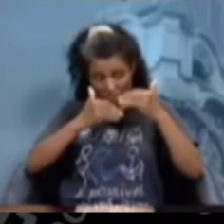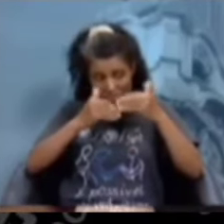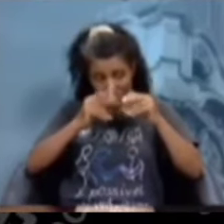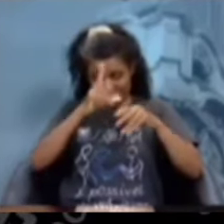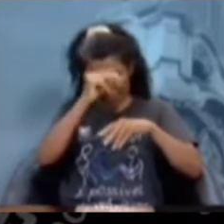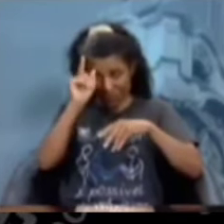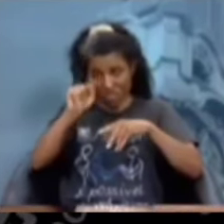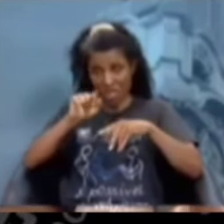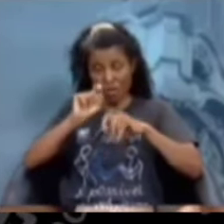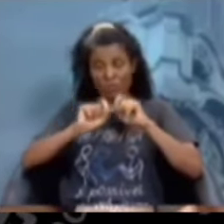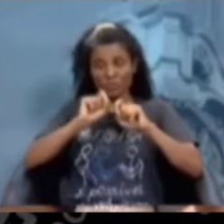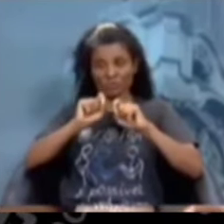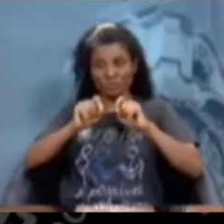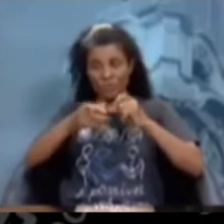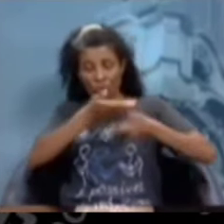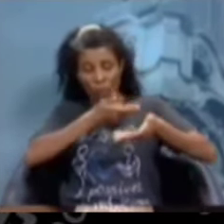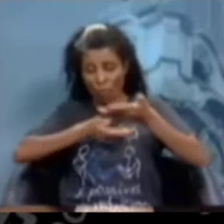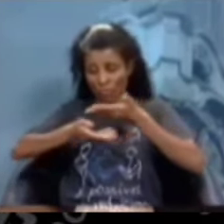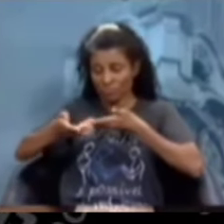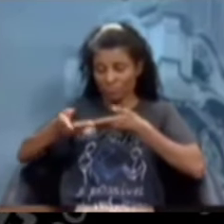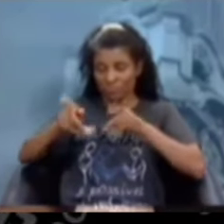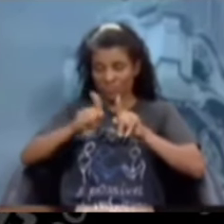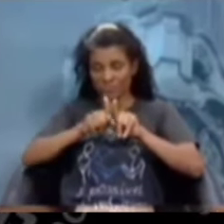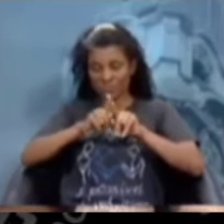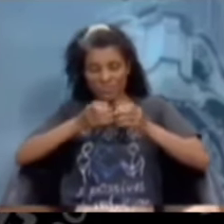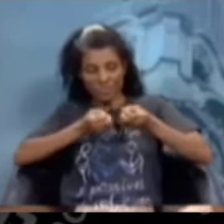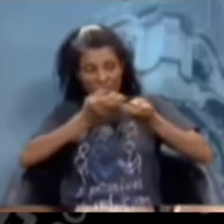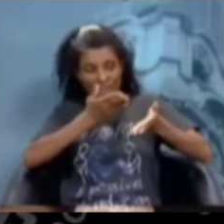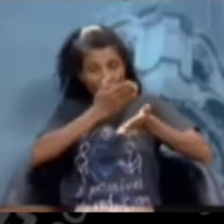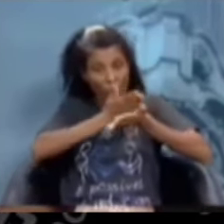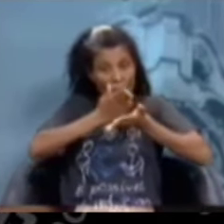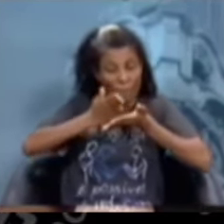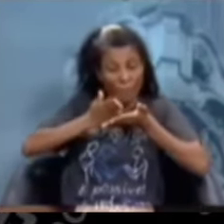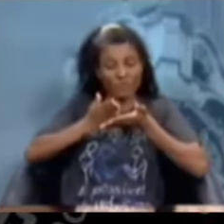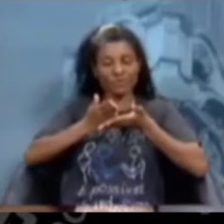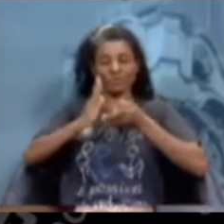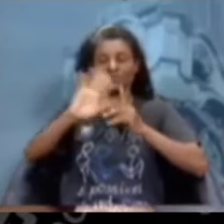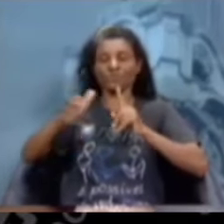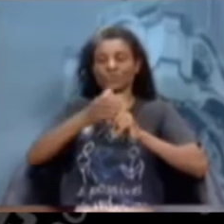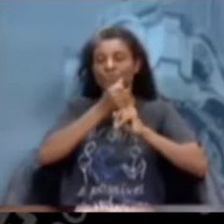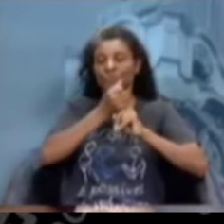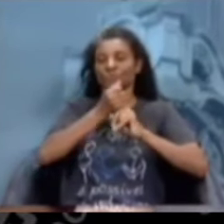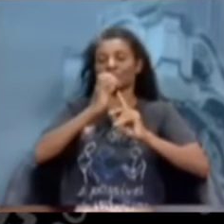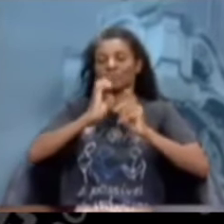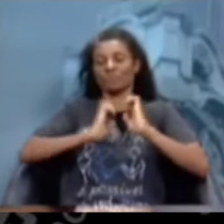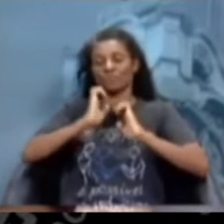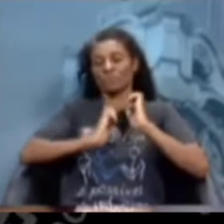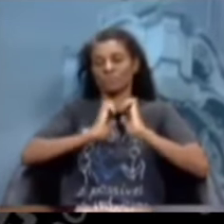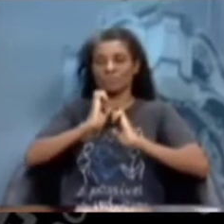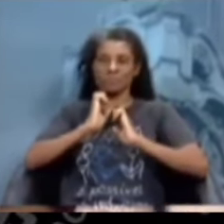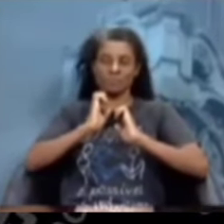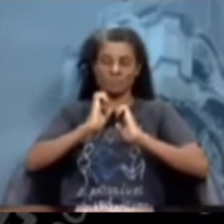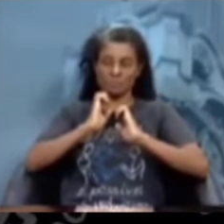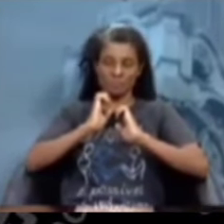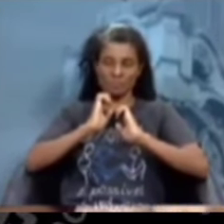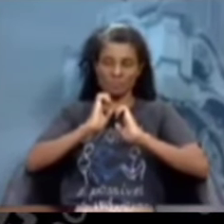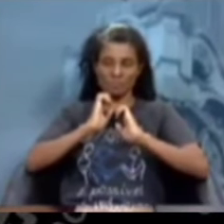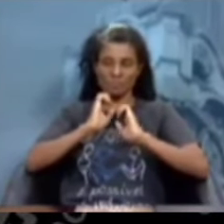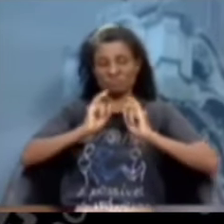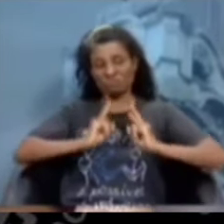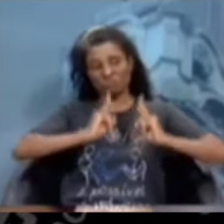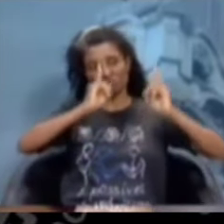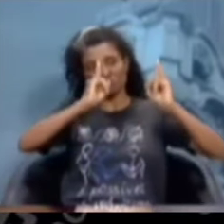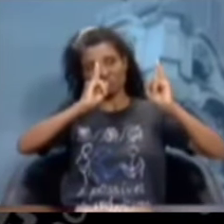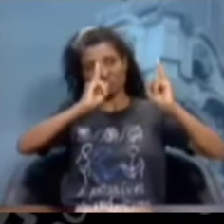compartimentação e entrega fragmentada dos patrimônios dessa empresa, dos prédios,